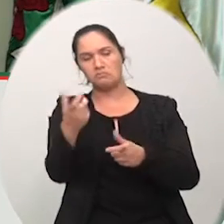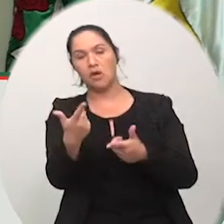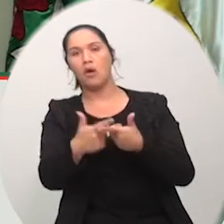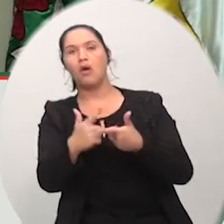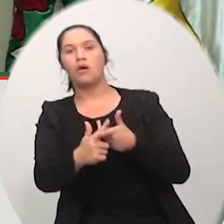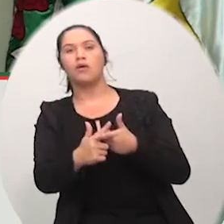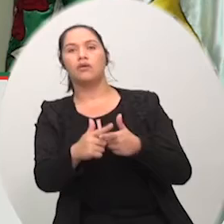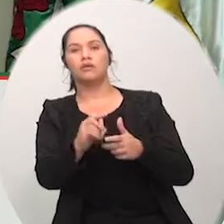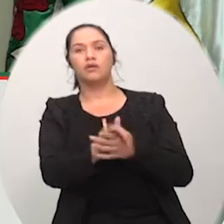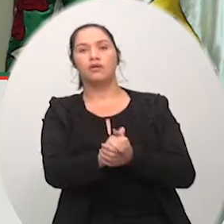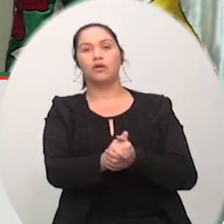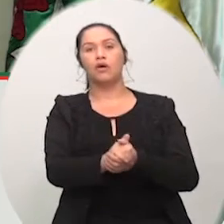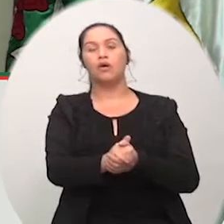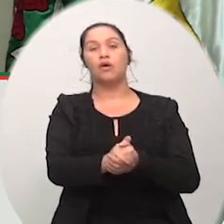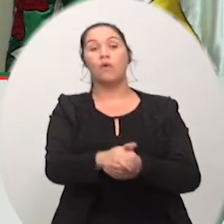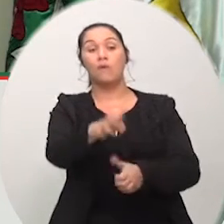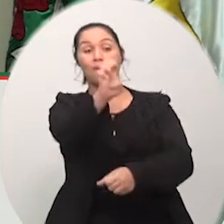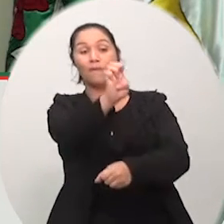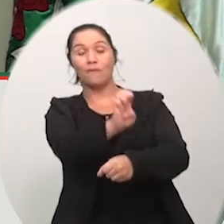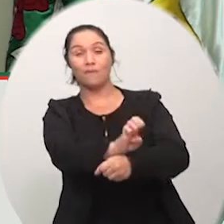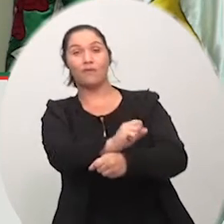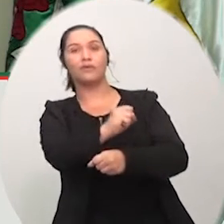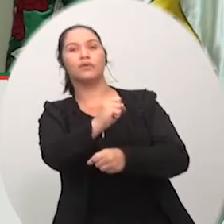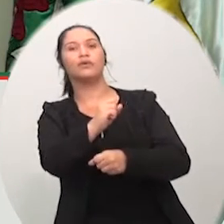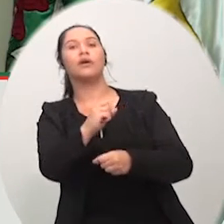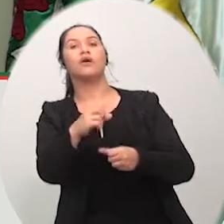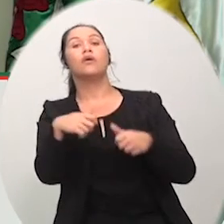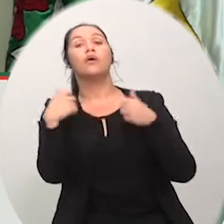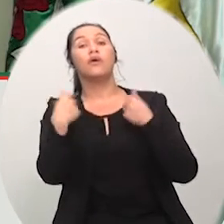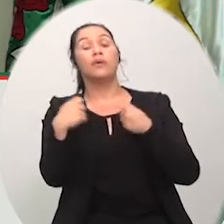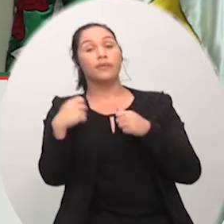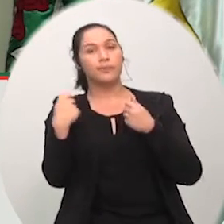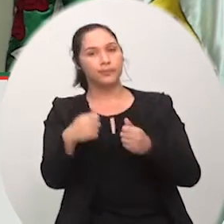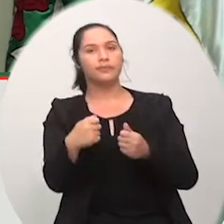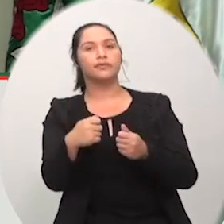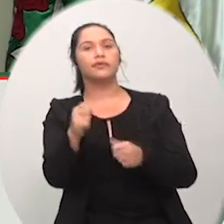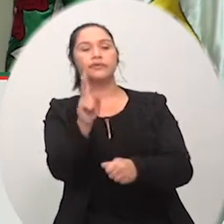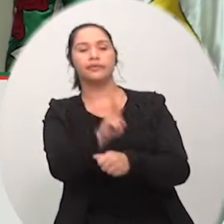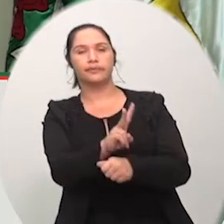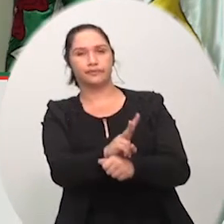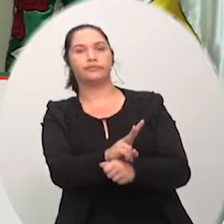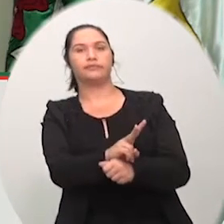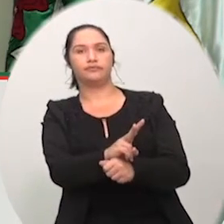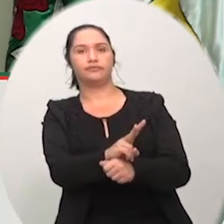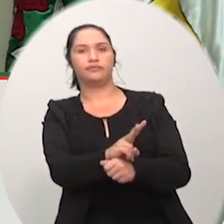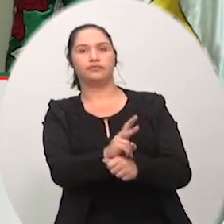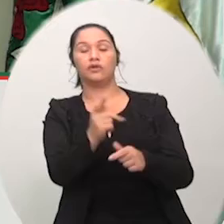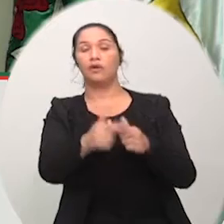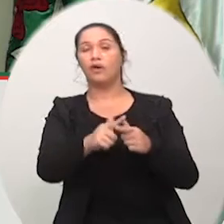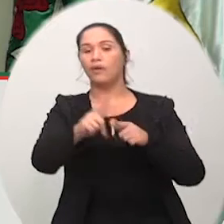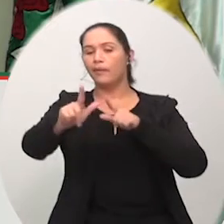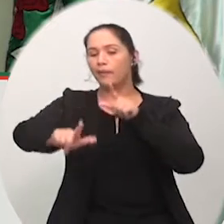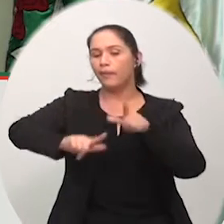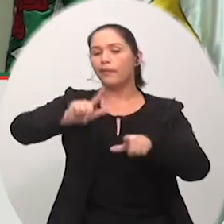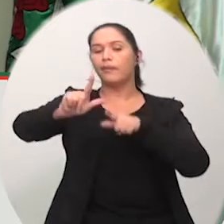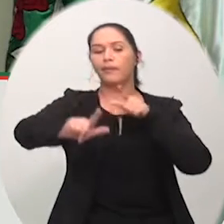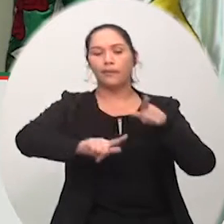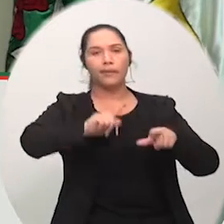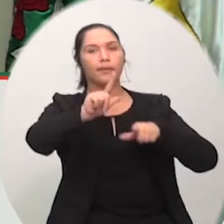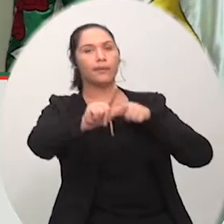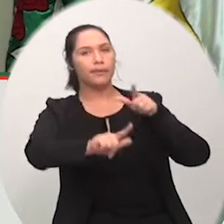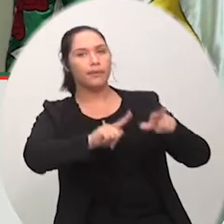A estadualização, a estatização desse tipo de serviço só traz